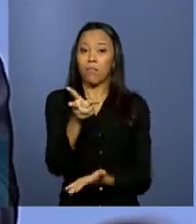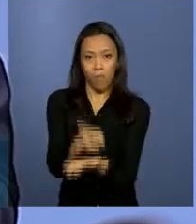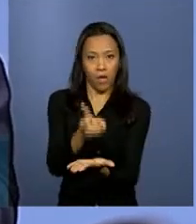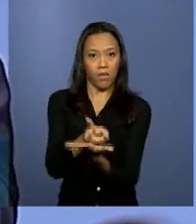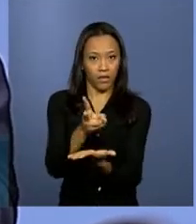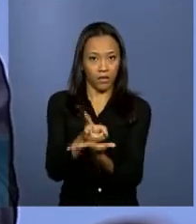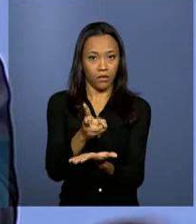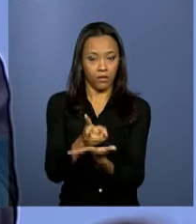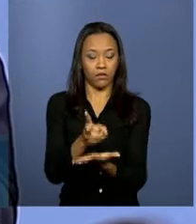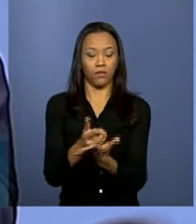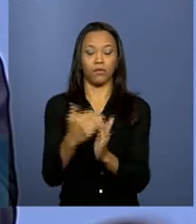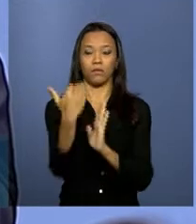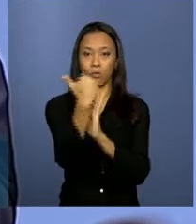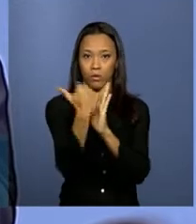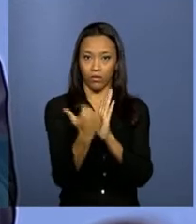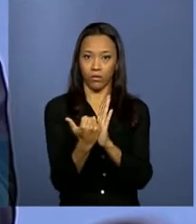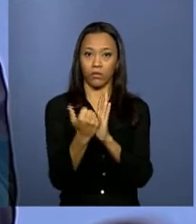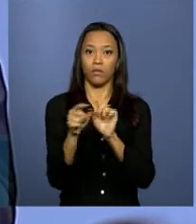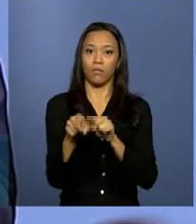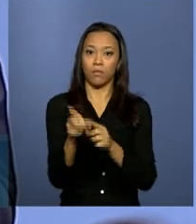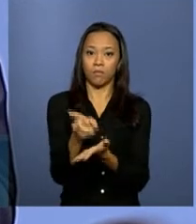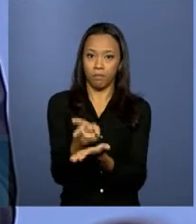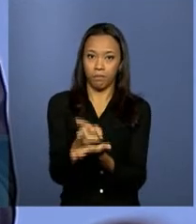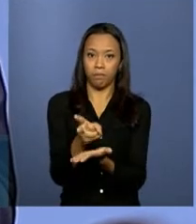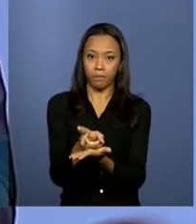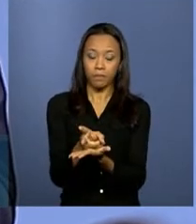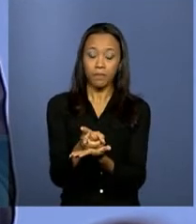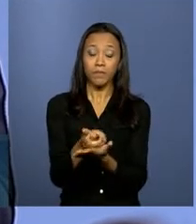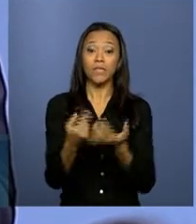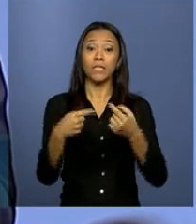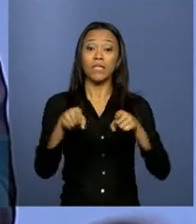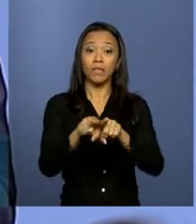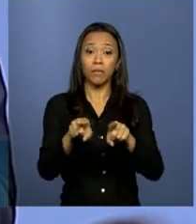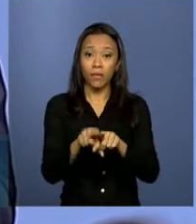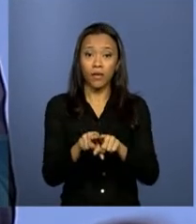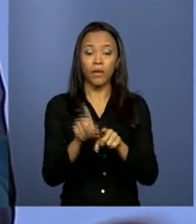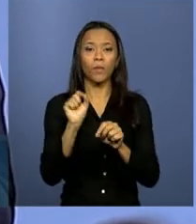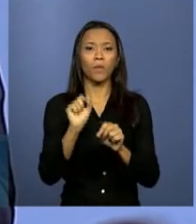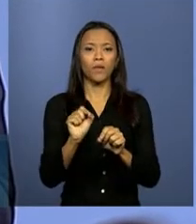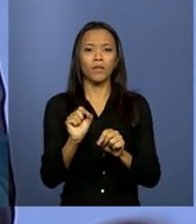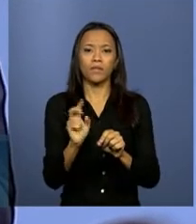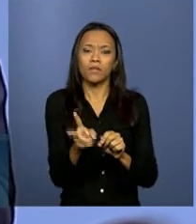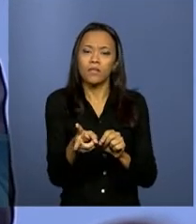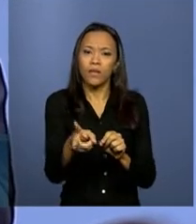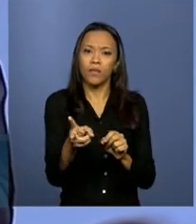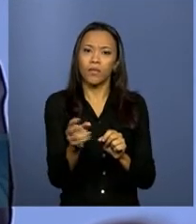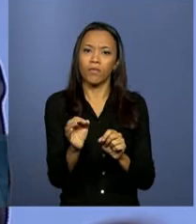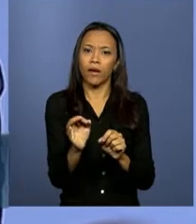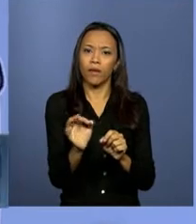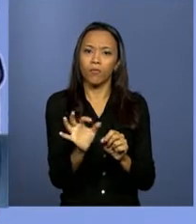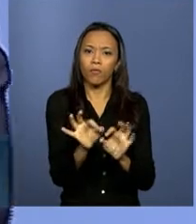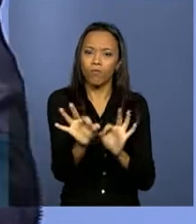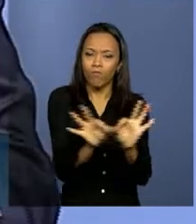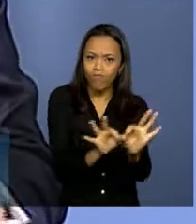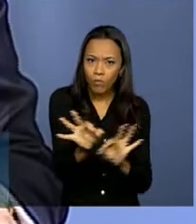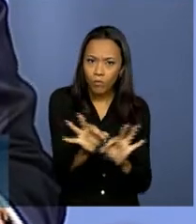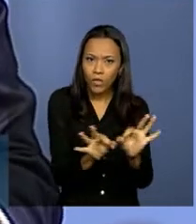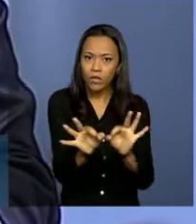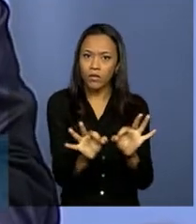do instrumento e, sobretudo, a forma gradual com que se dará a recomposição